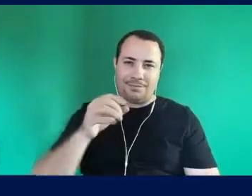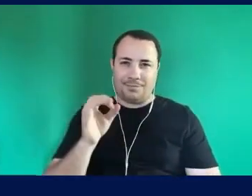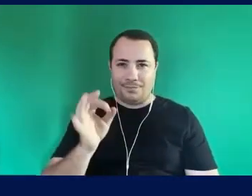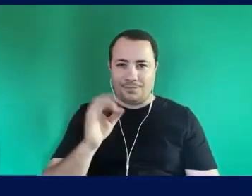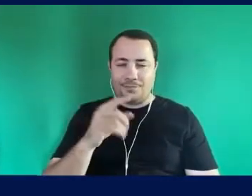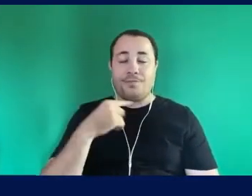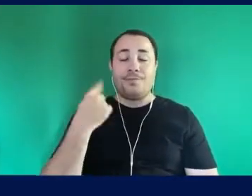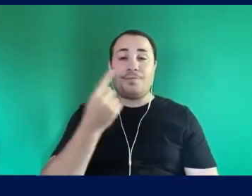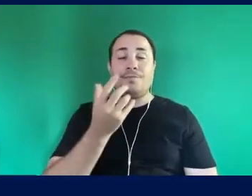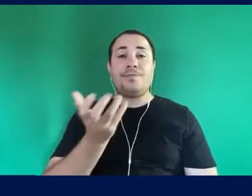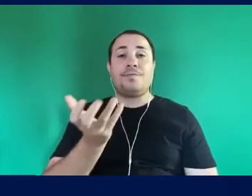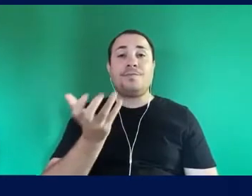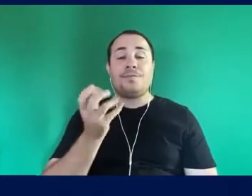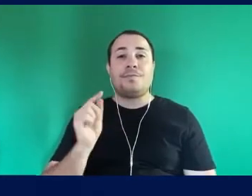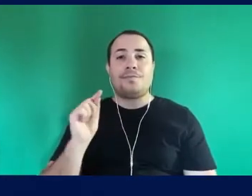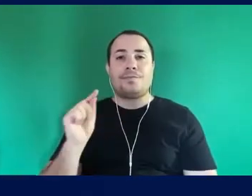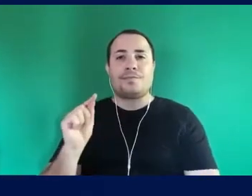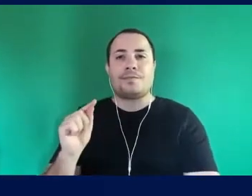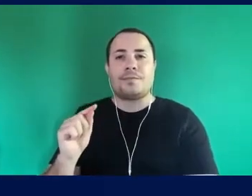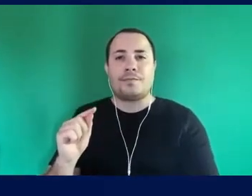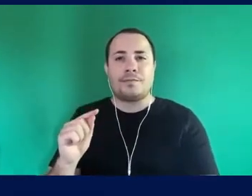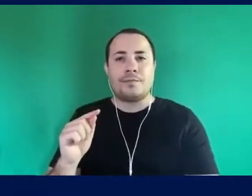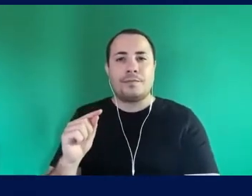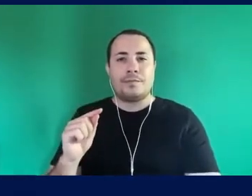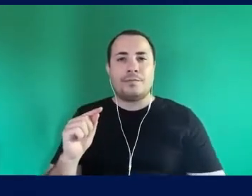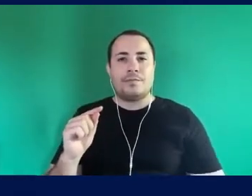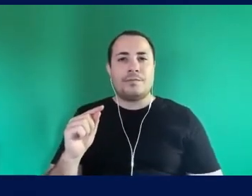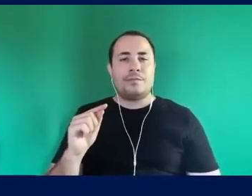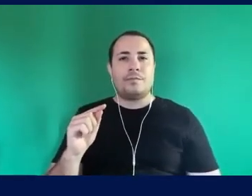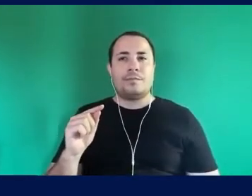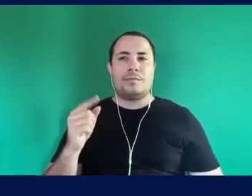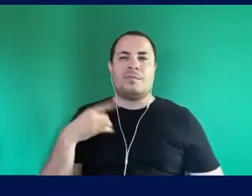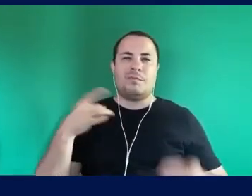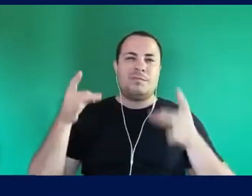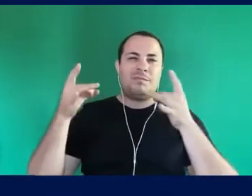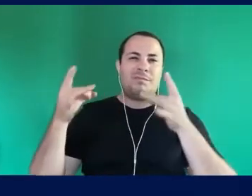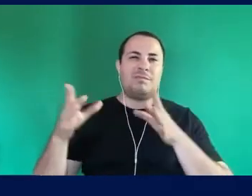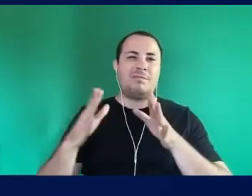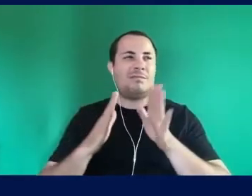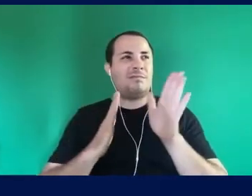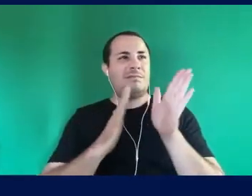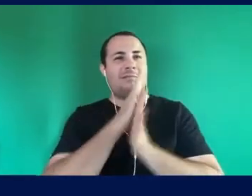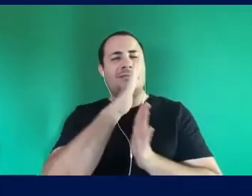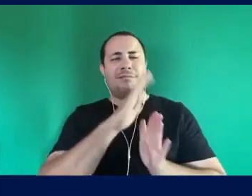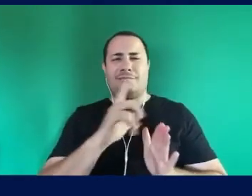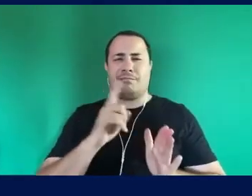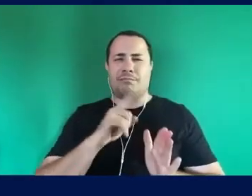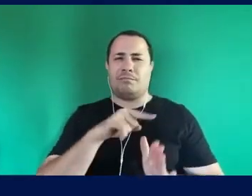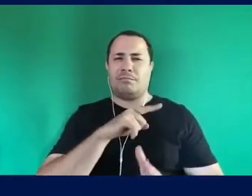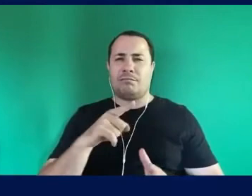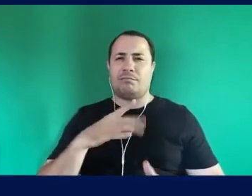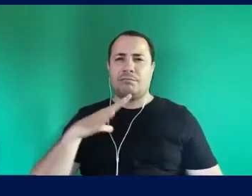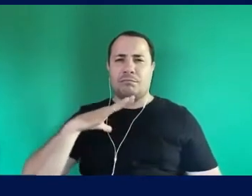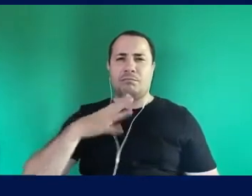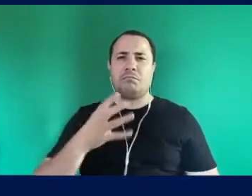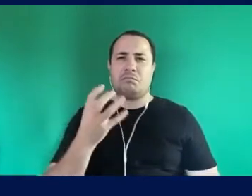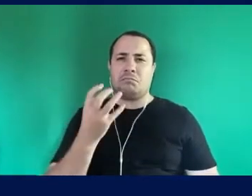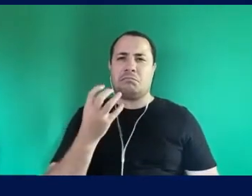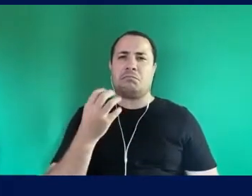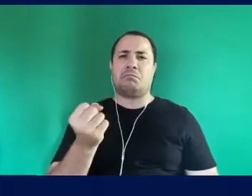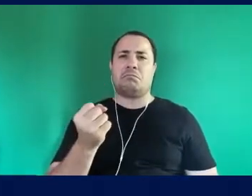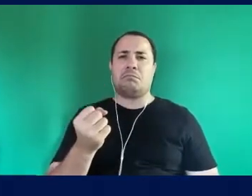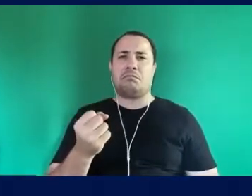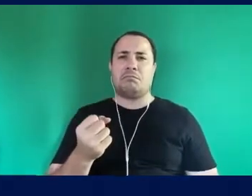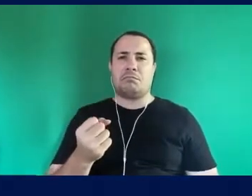neste mundo E não escapar Deste mundo E não negar Este mundo É dessa gente Que